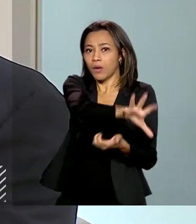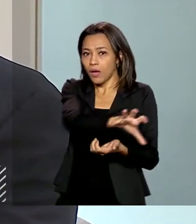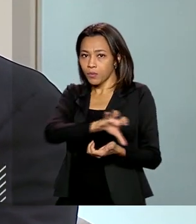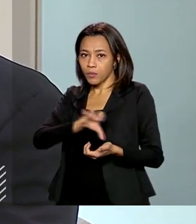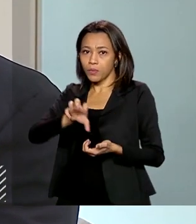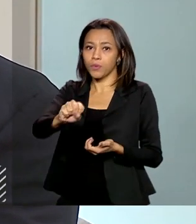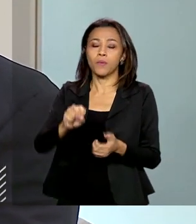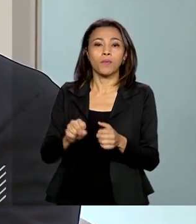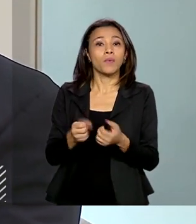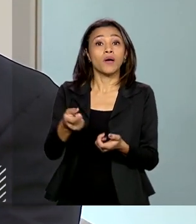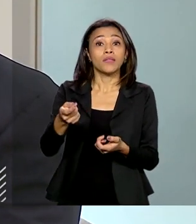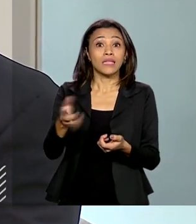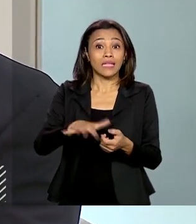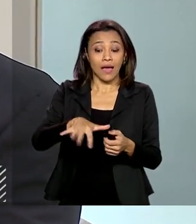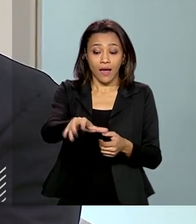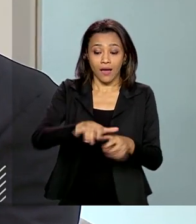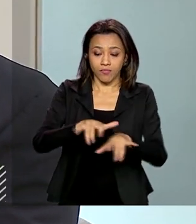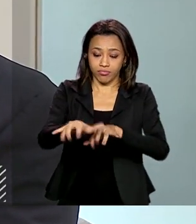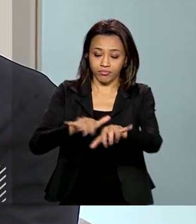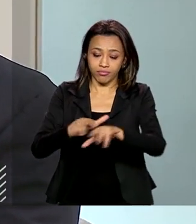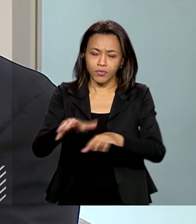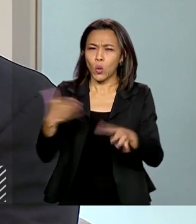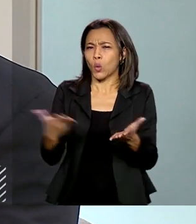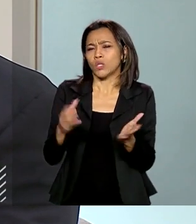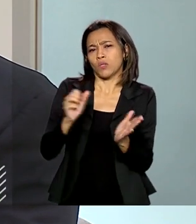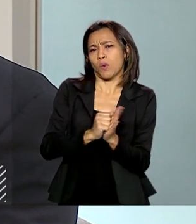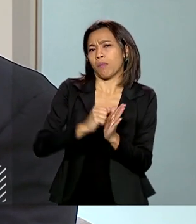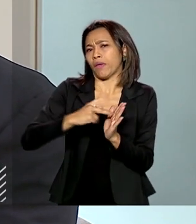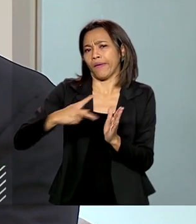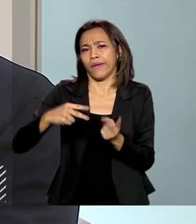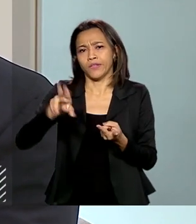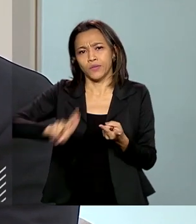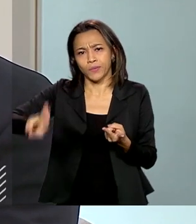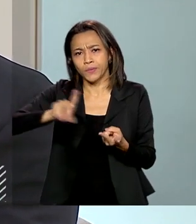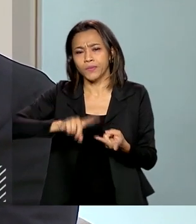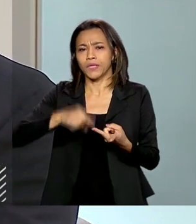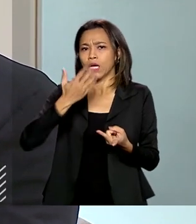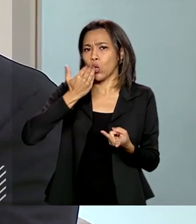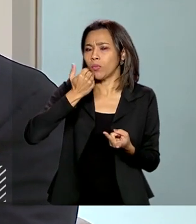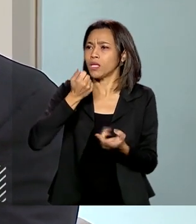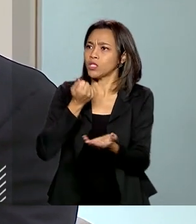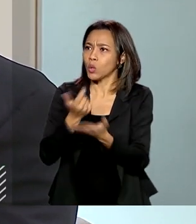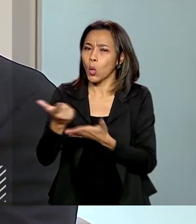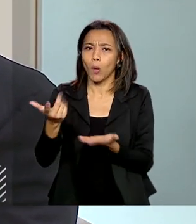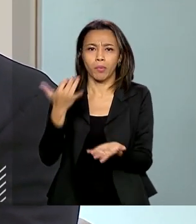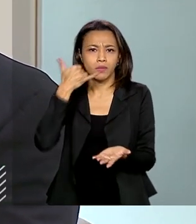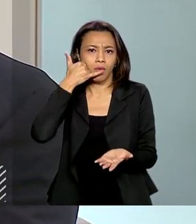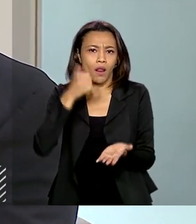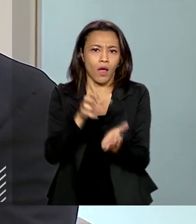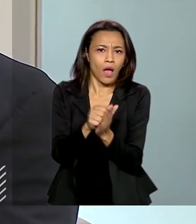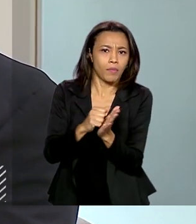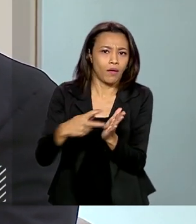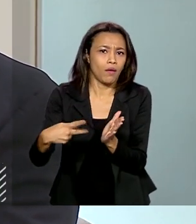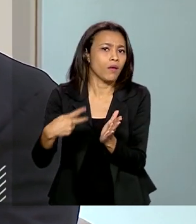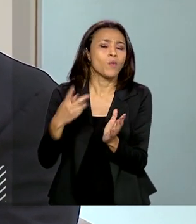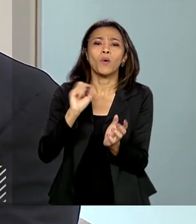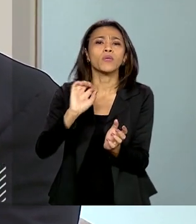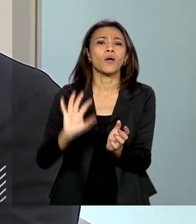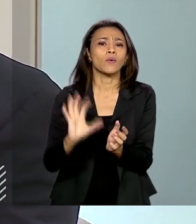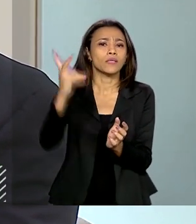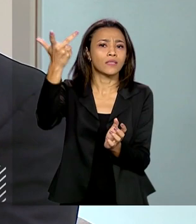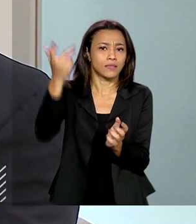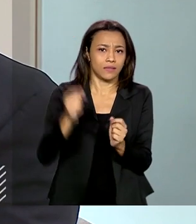digital. Então, hoje a gente usa os aplicativos de transporte, de alimentação. E o que está acontecendo com isso é que